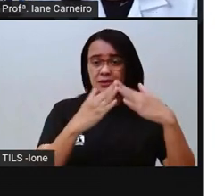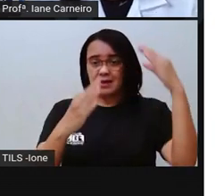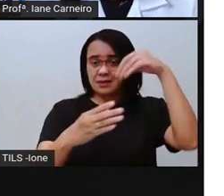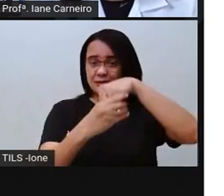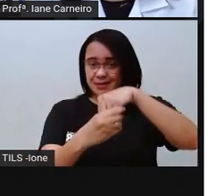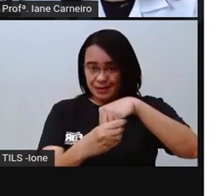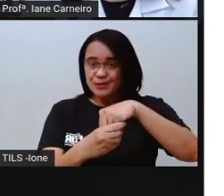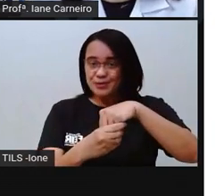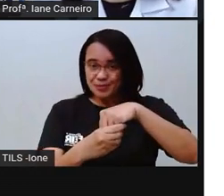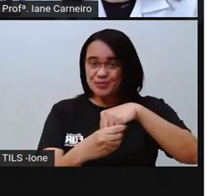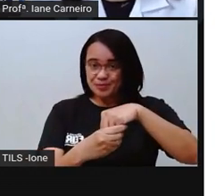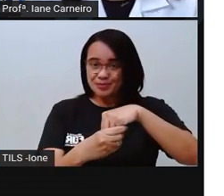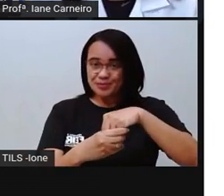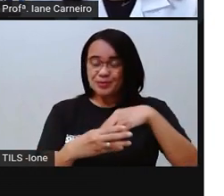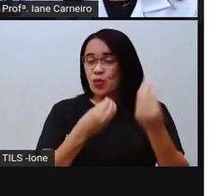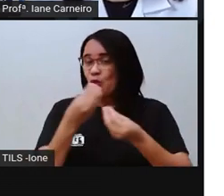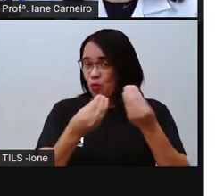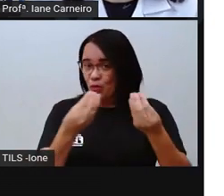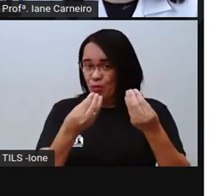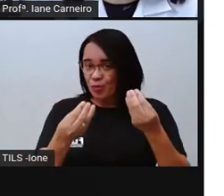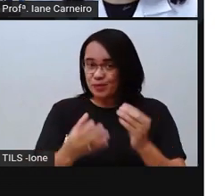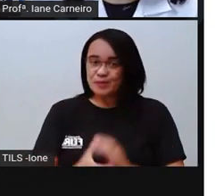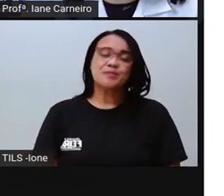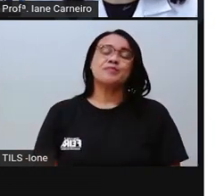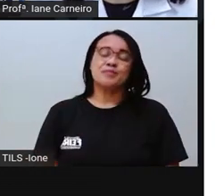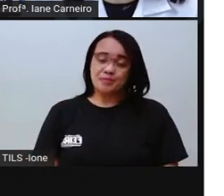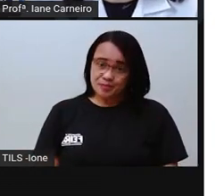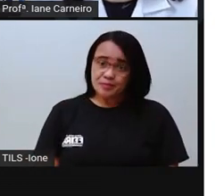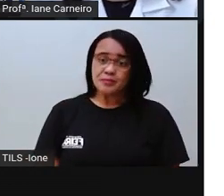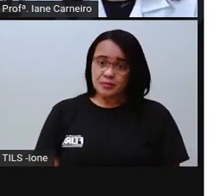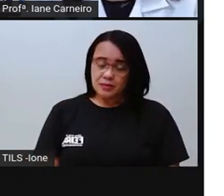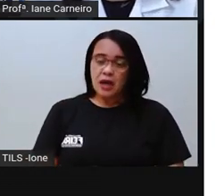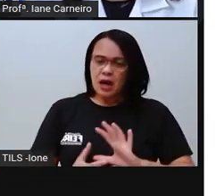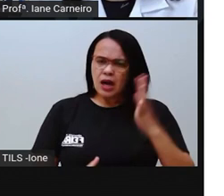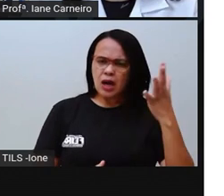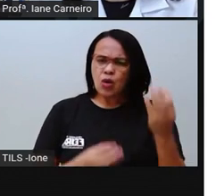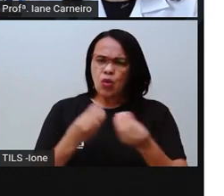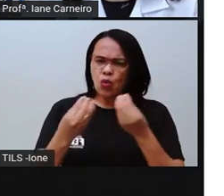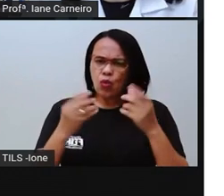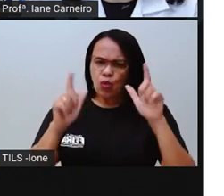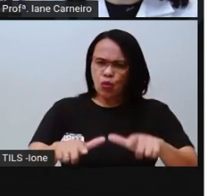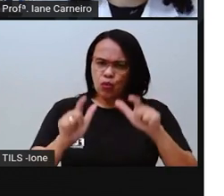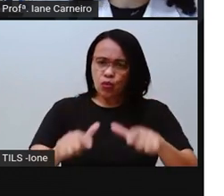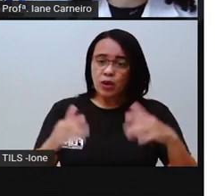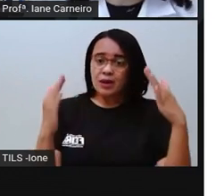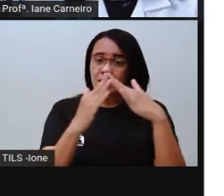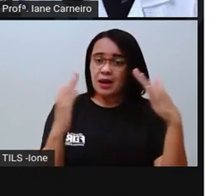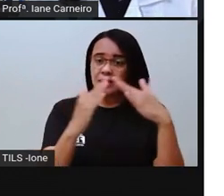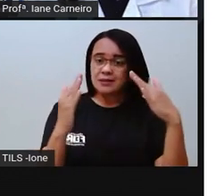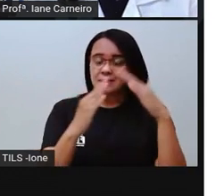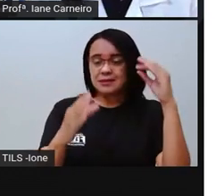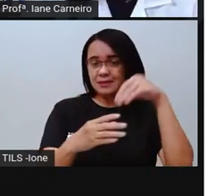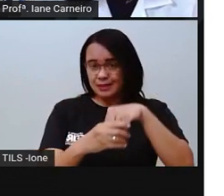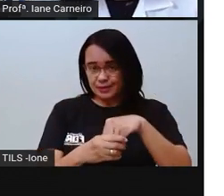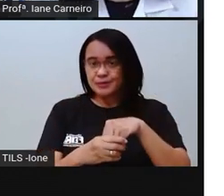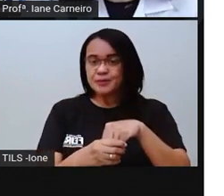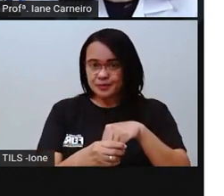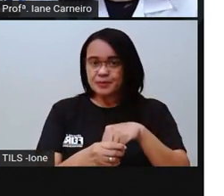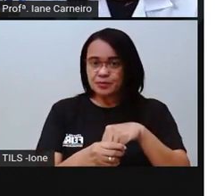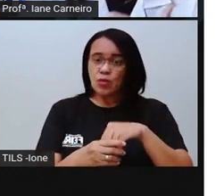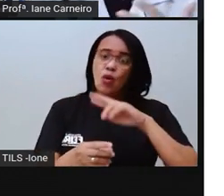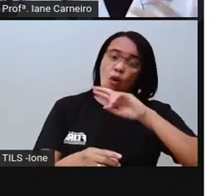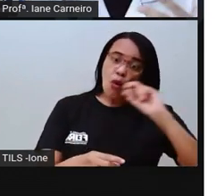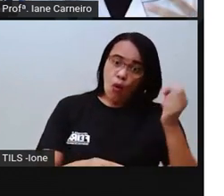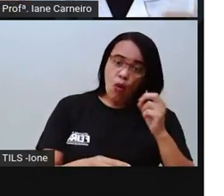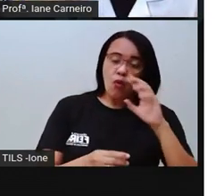aquele que ocorre, né? Dentro do local onde nós habitamos, que é a nossa casa, né? Ou em seu entorno,